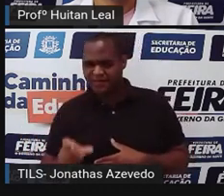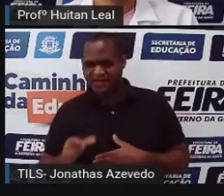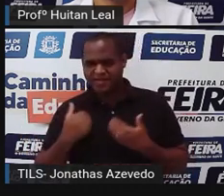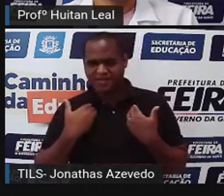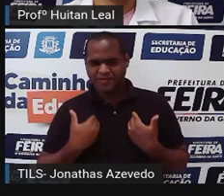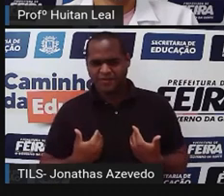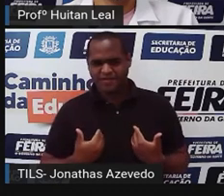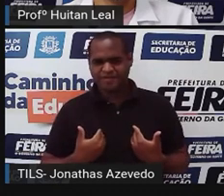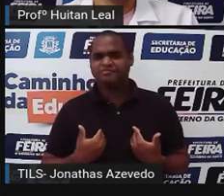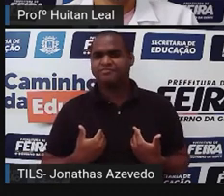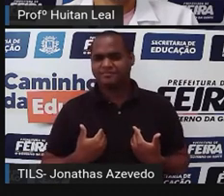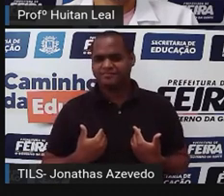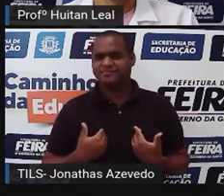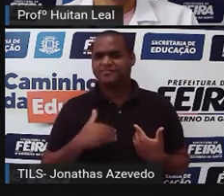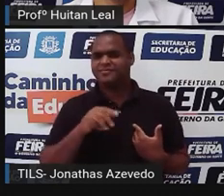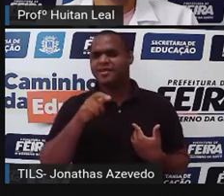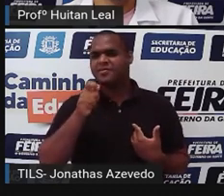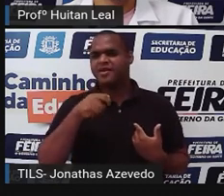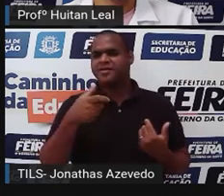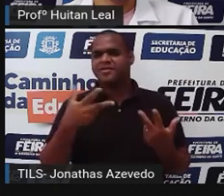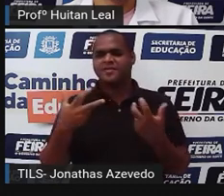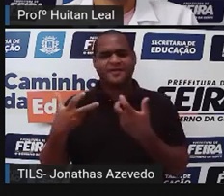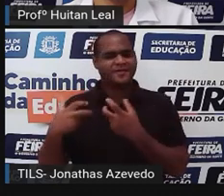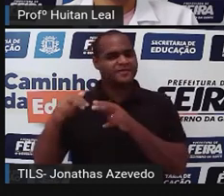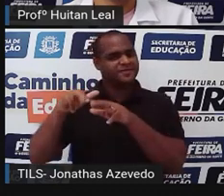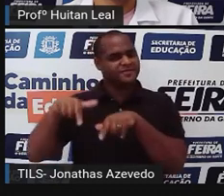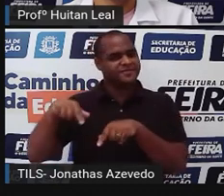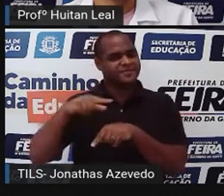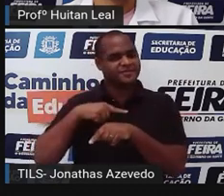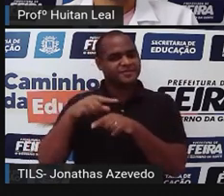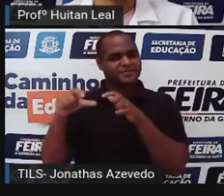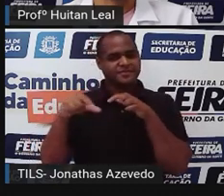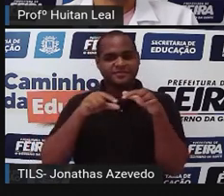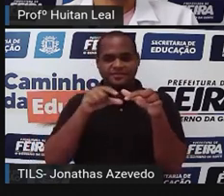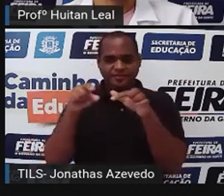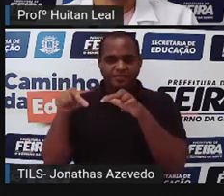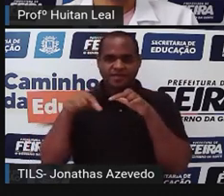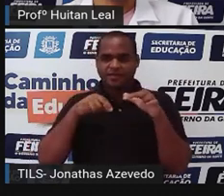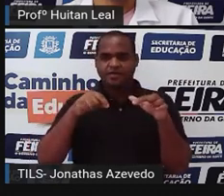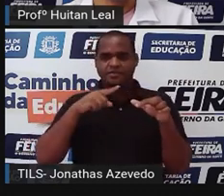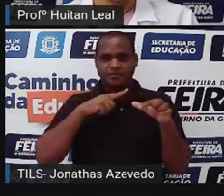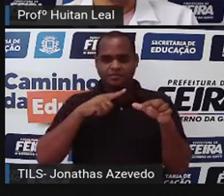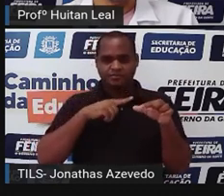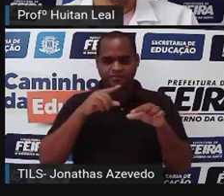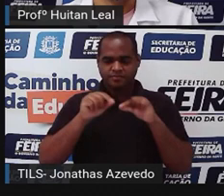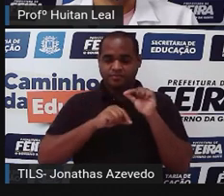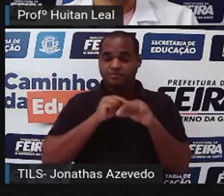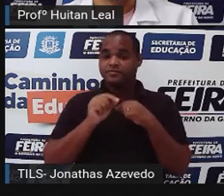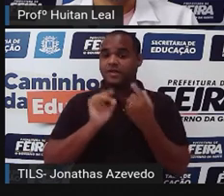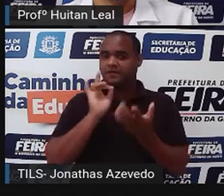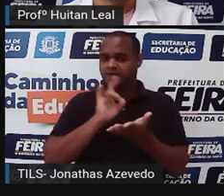que você pode perceber aí que fazem parte, de alguma forma, da nossa realidade?